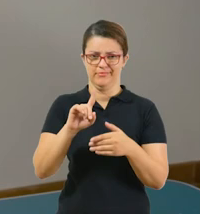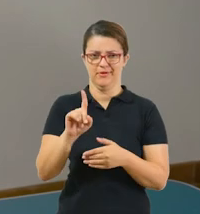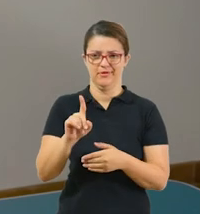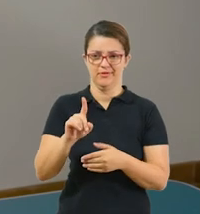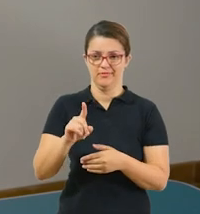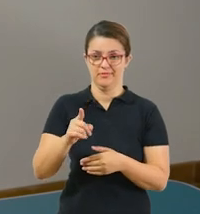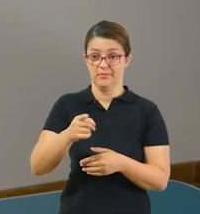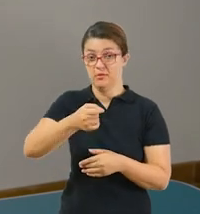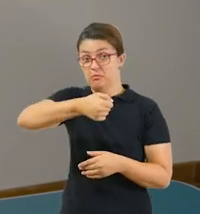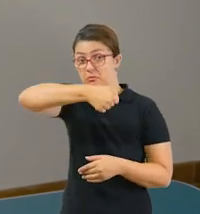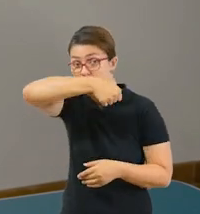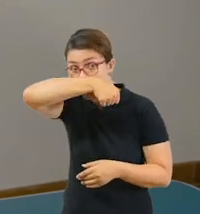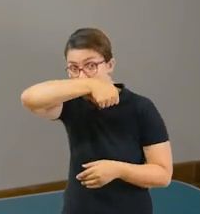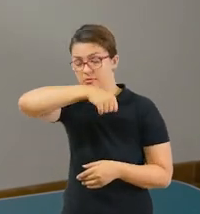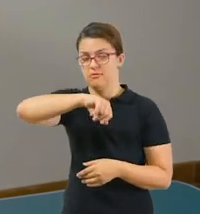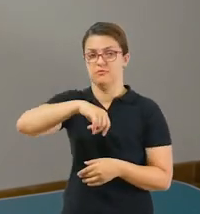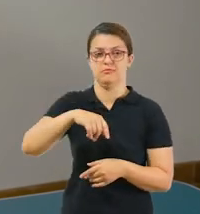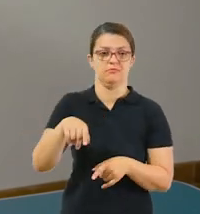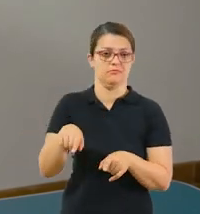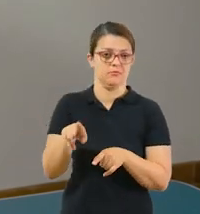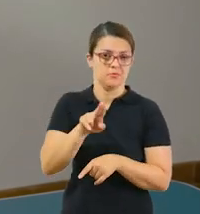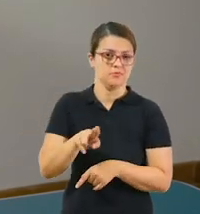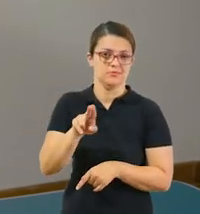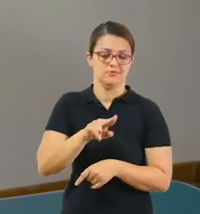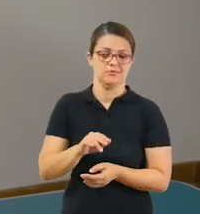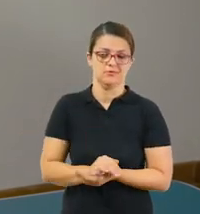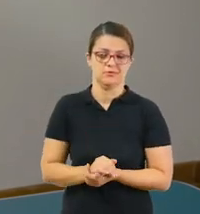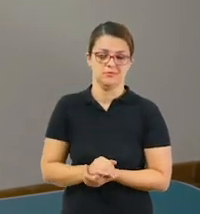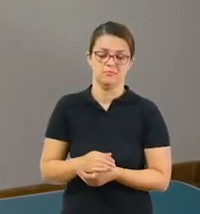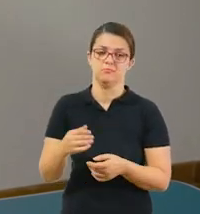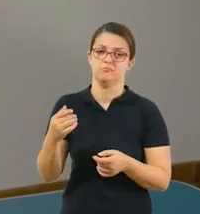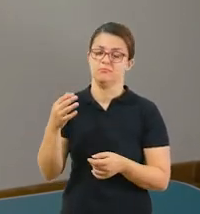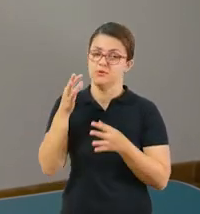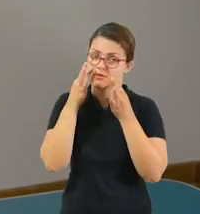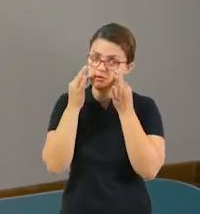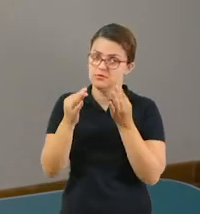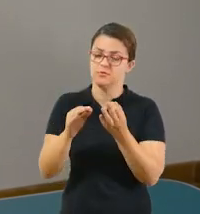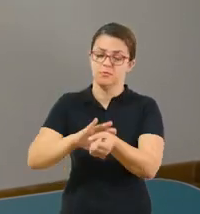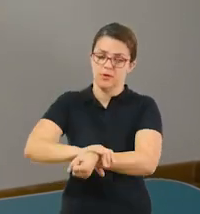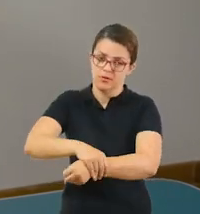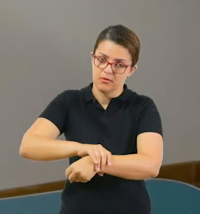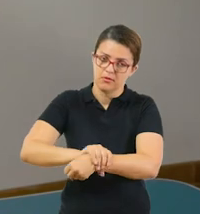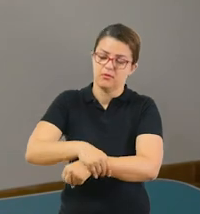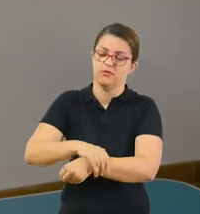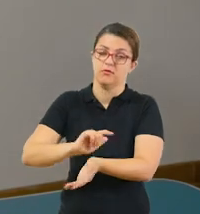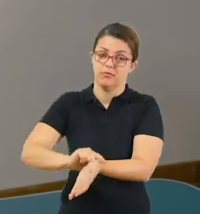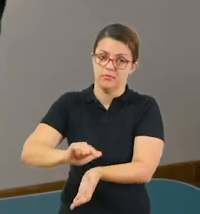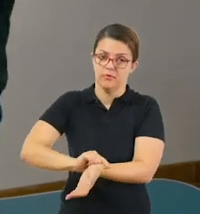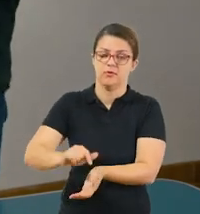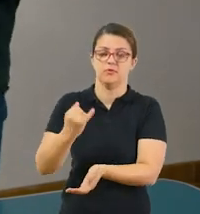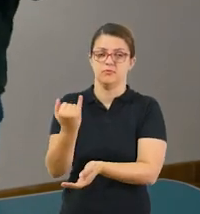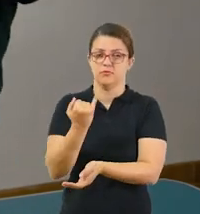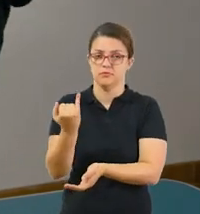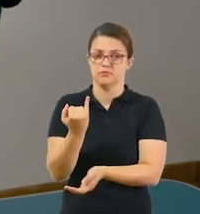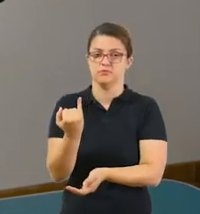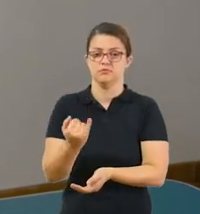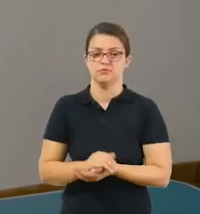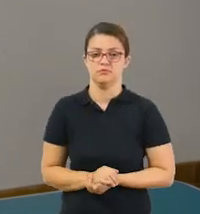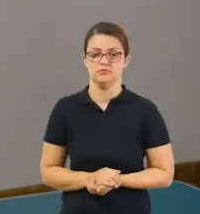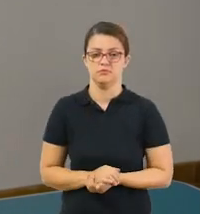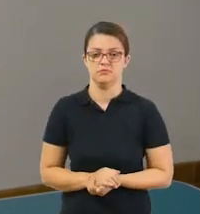você acaba usando o punho para fazer essa ação, tudo bem? Então, prestem muita atenção nesse momento, ok? É muito importante.